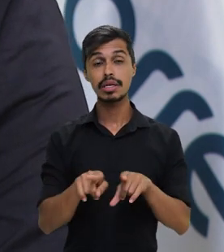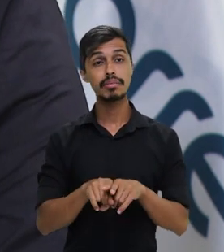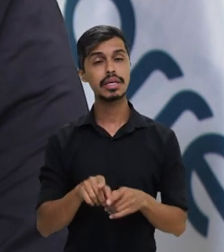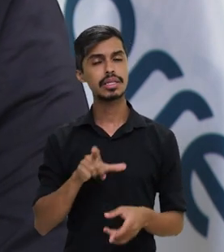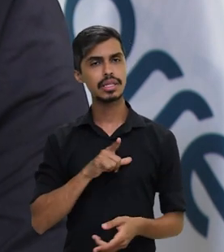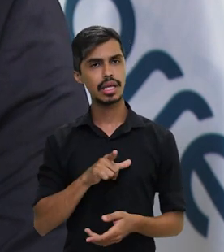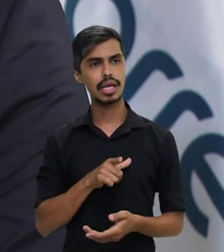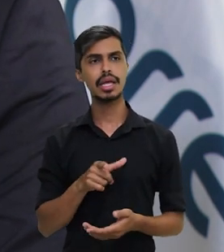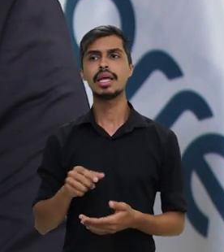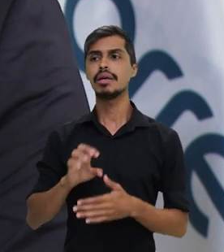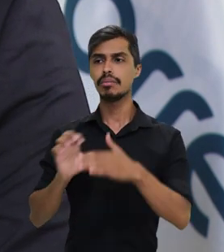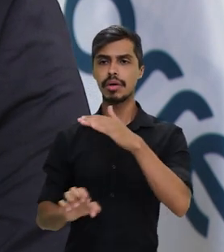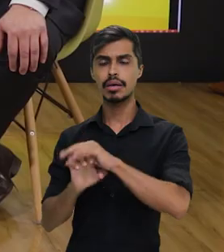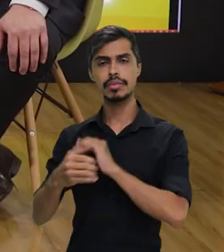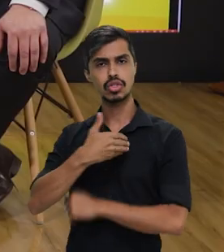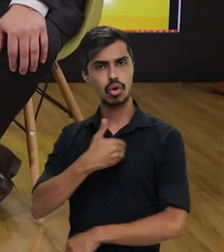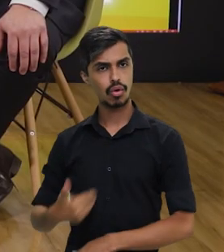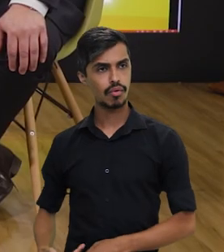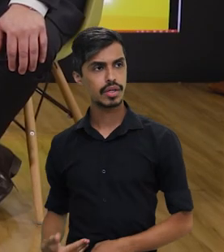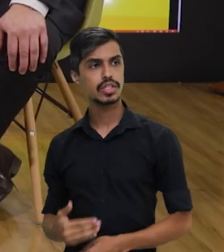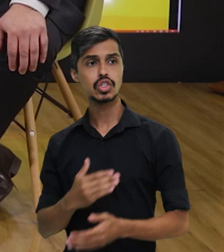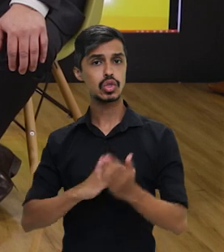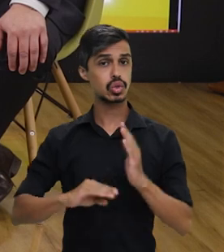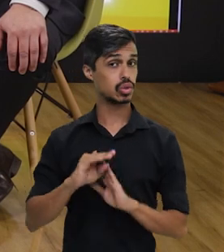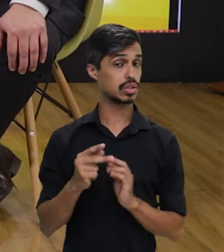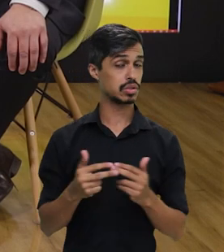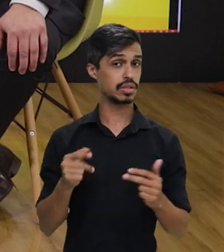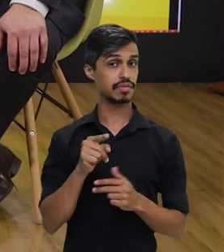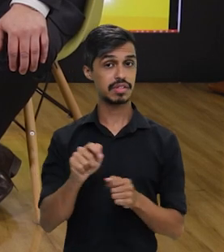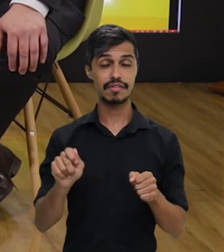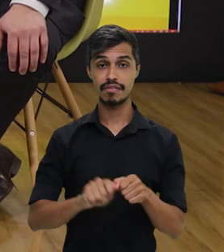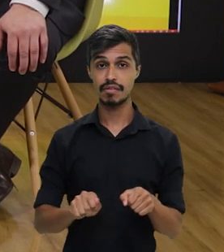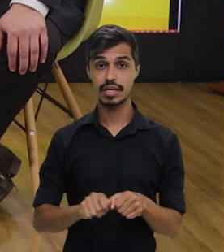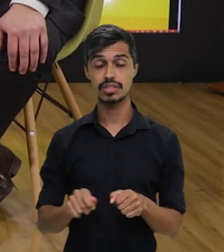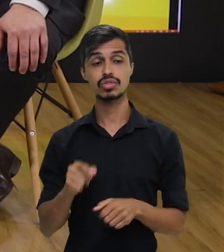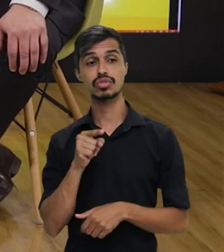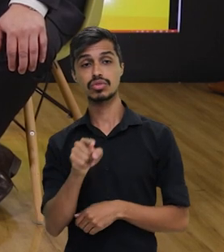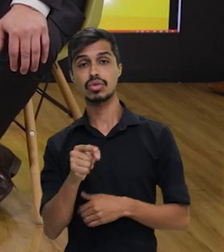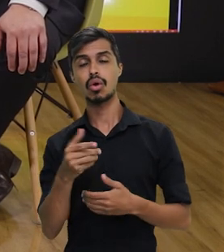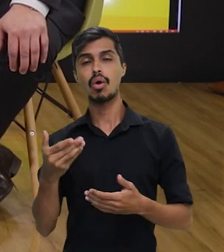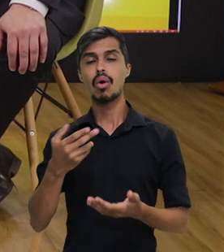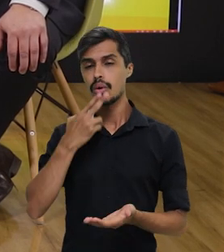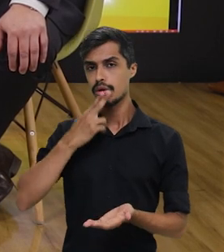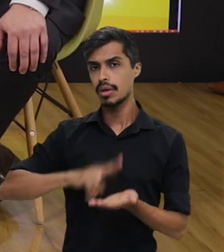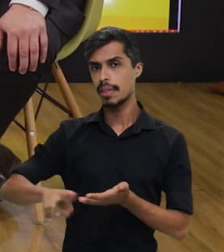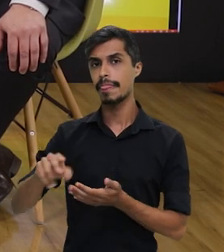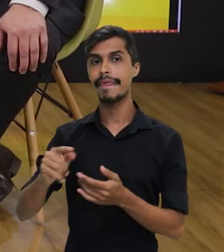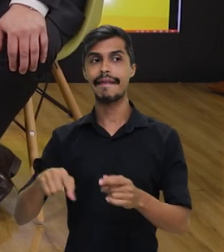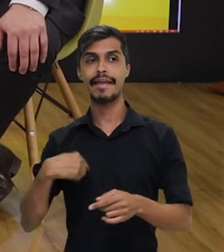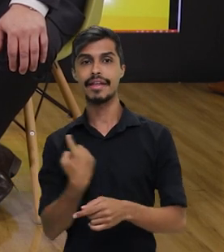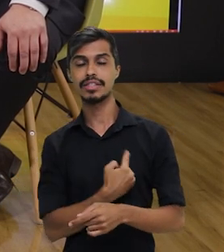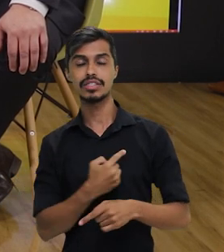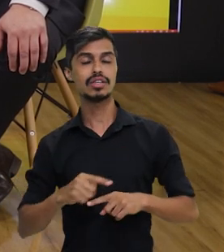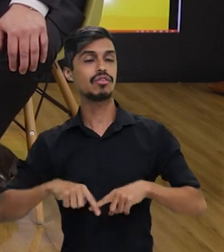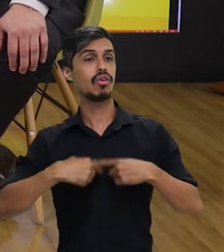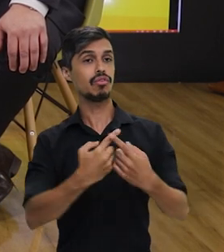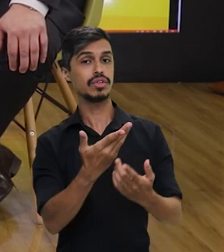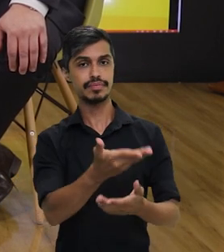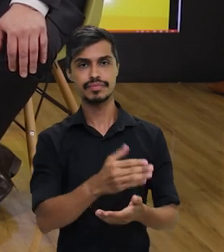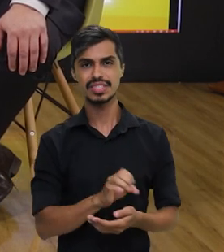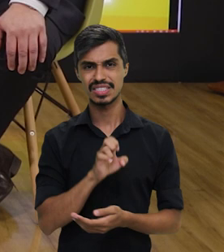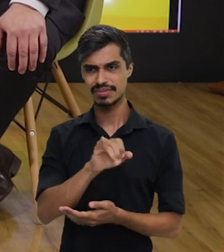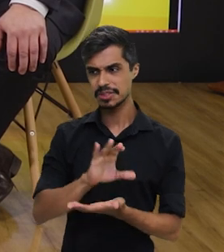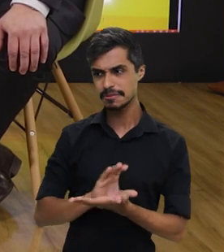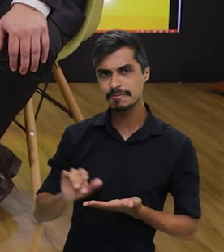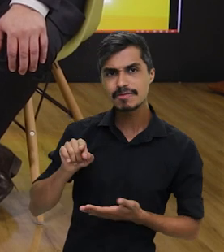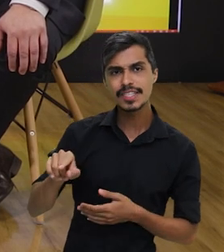garantia de ser uma empresa pública. Tudo aquilo que você faz com os Correios, ele é revertido de volta para a sociedade. Ele